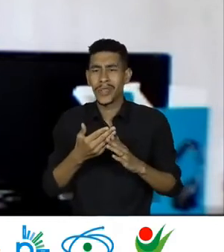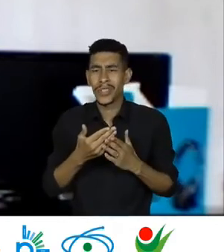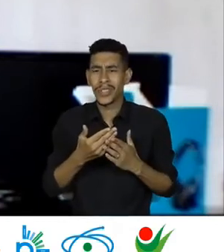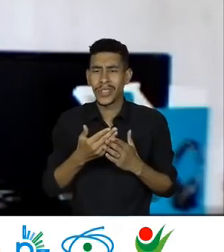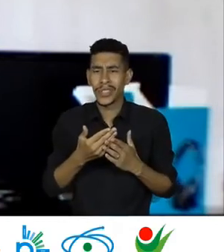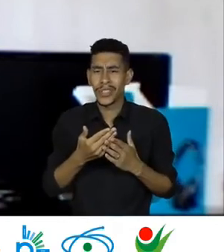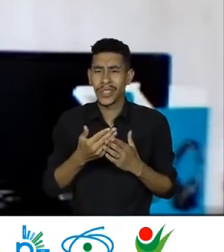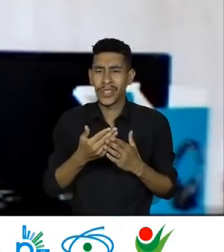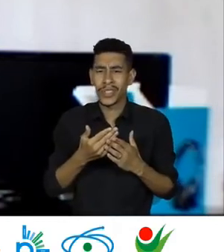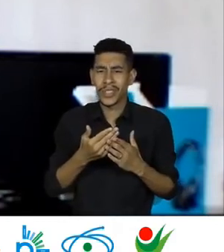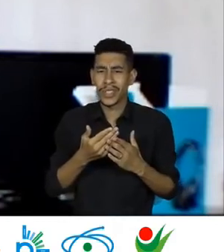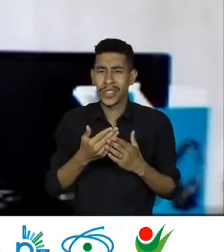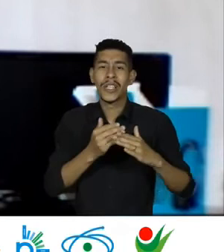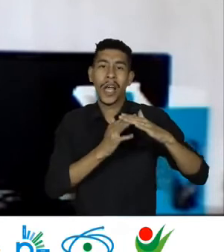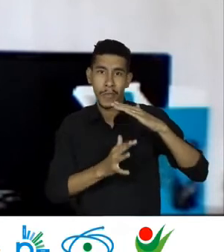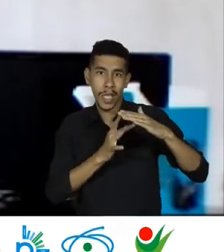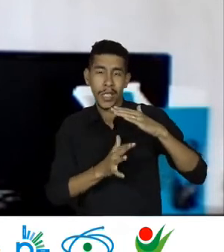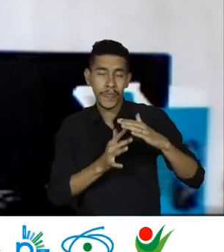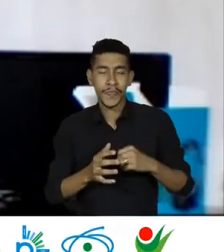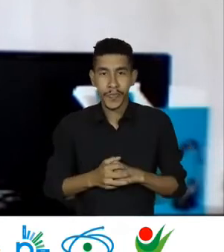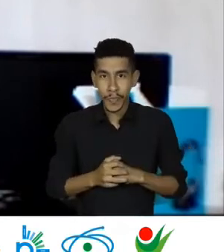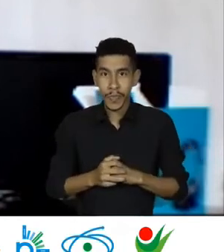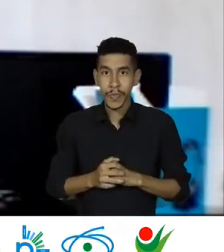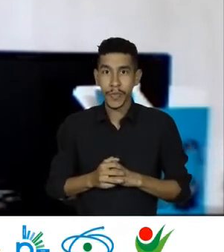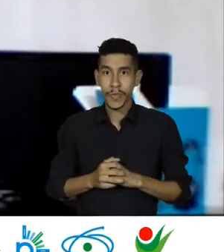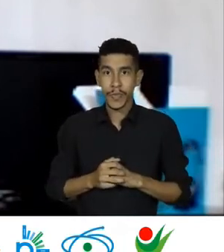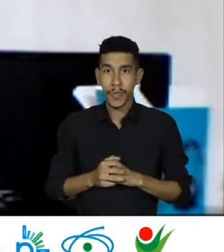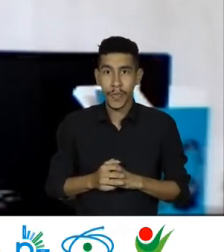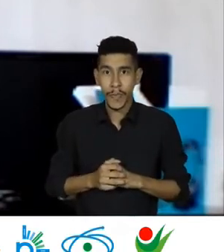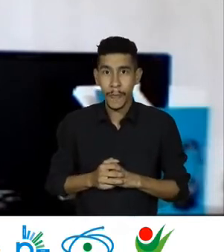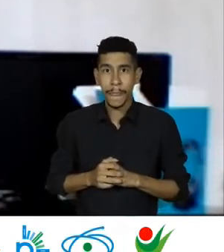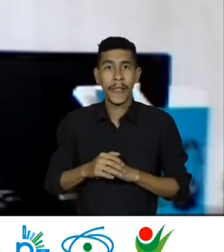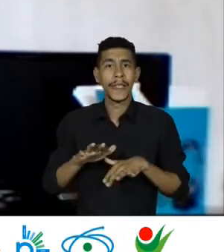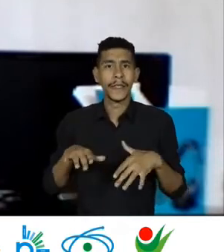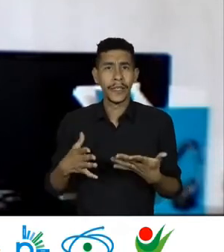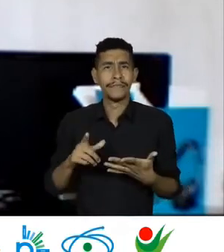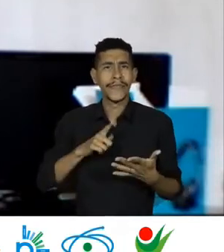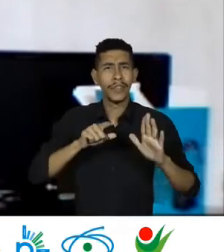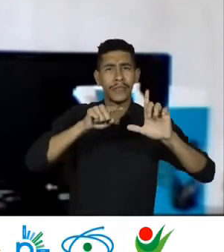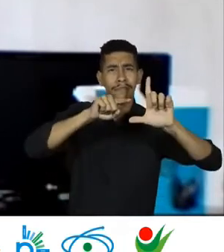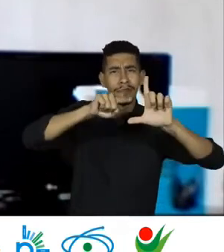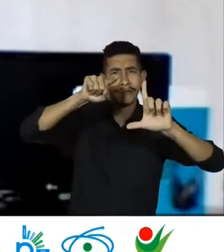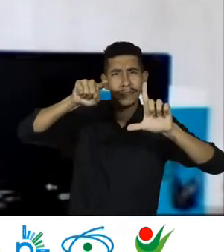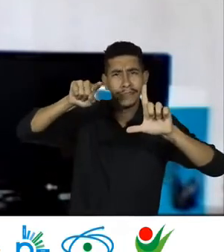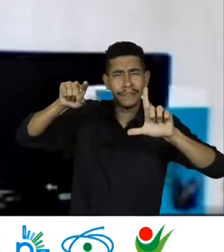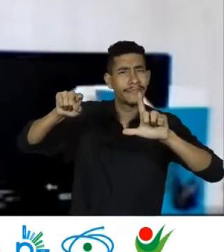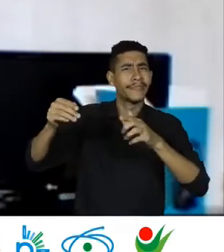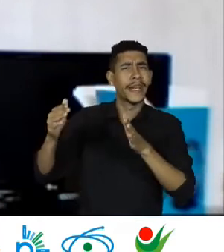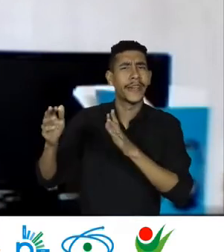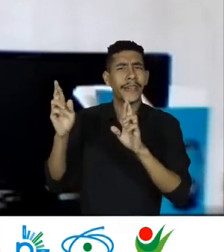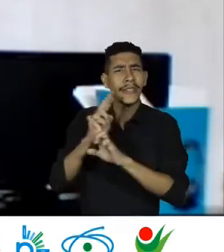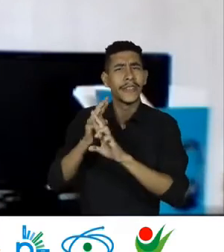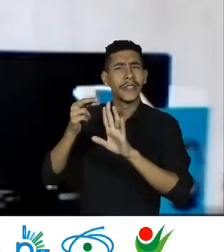um dado Que tem aparecido Nas estatísticas Nos últimos anos Por quê? Porque você vê